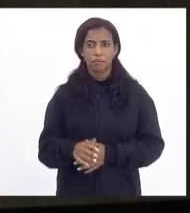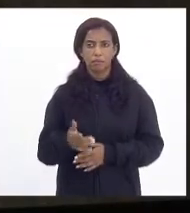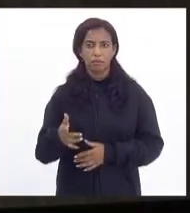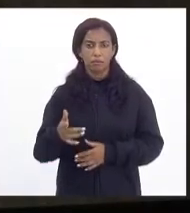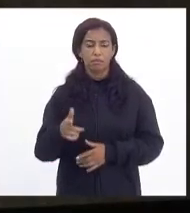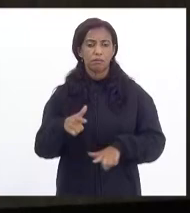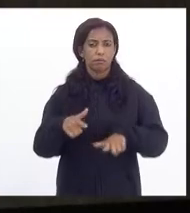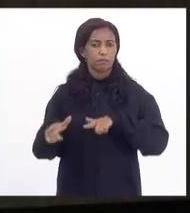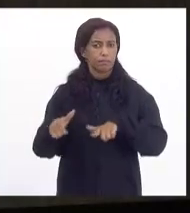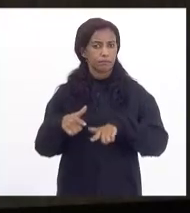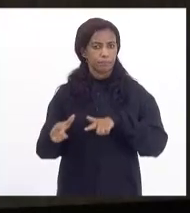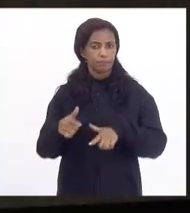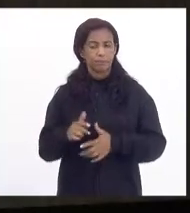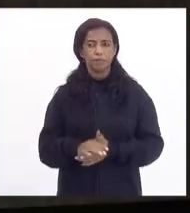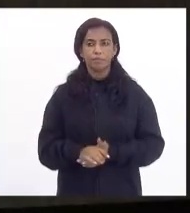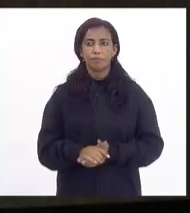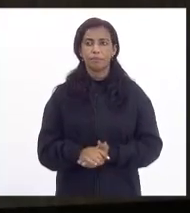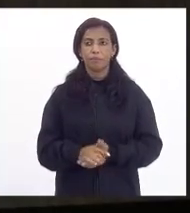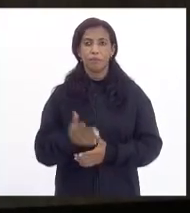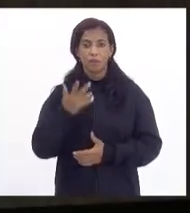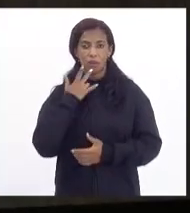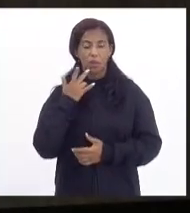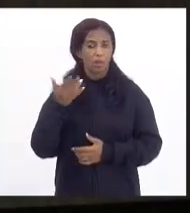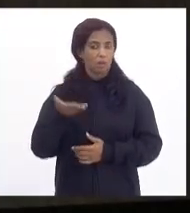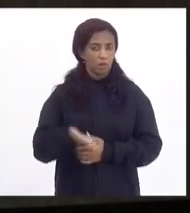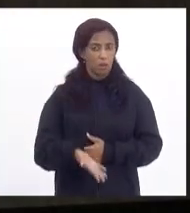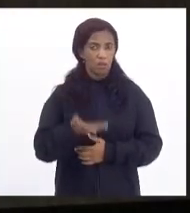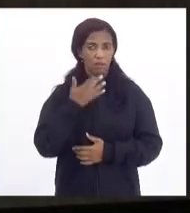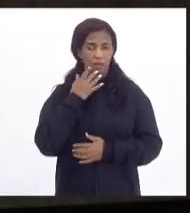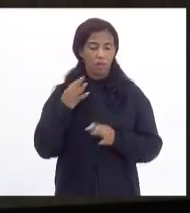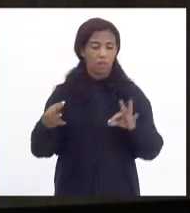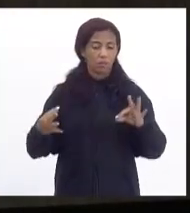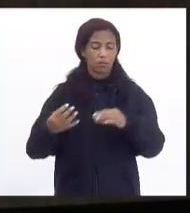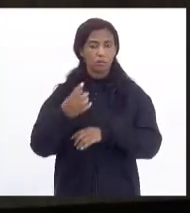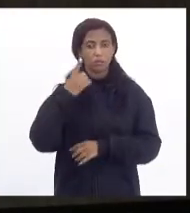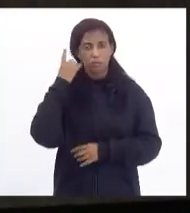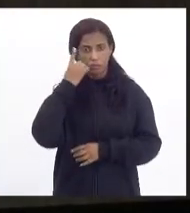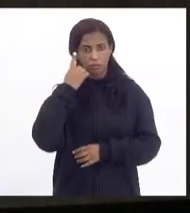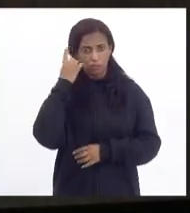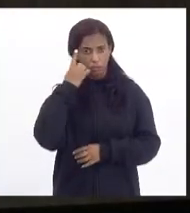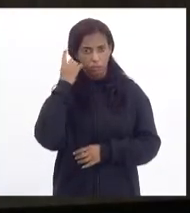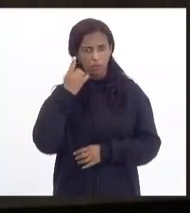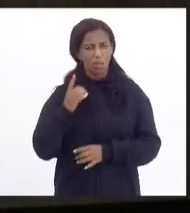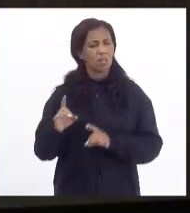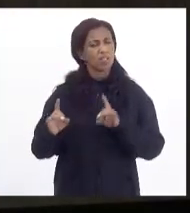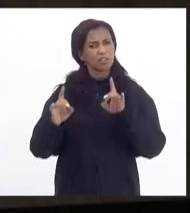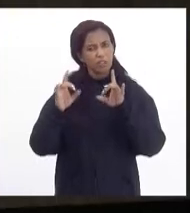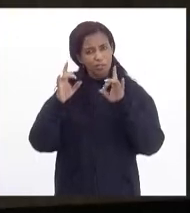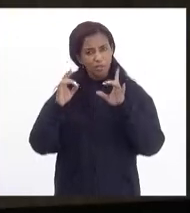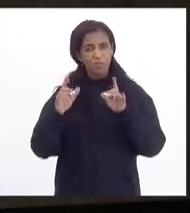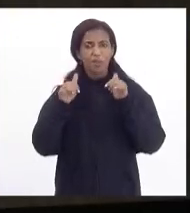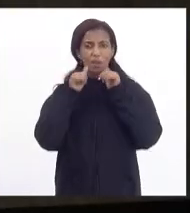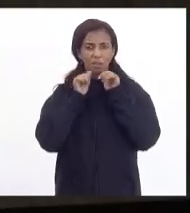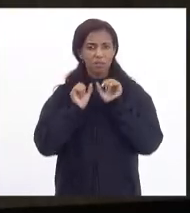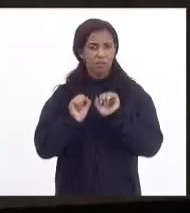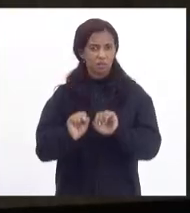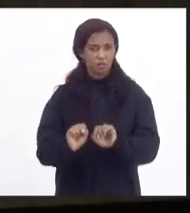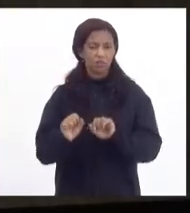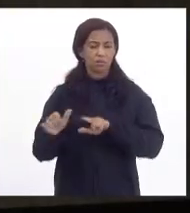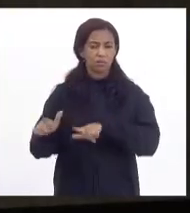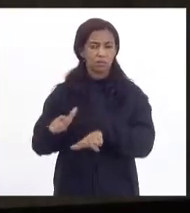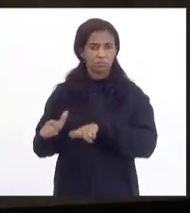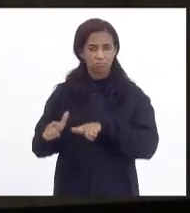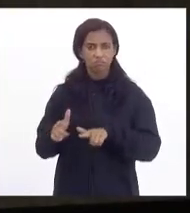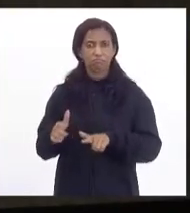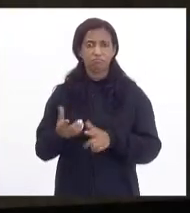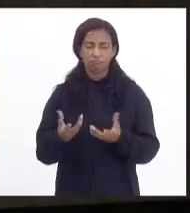fazer. e eu quero aqui dizer a todos os deputados que participam da CCJ, mas especialmente as assessorias que fazem um trabalho